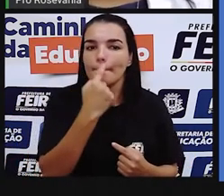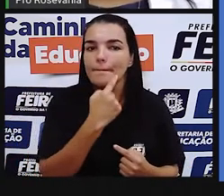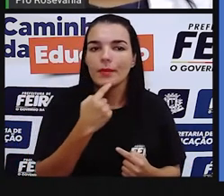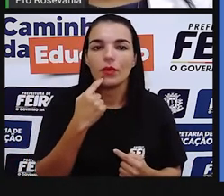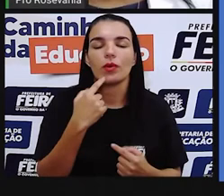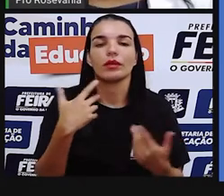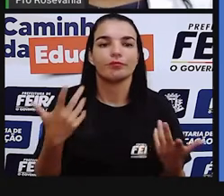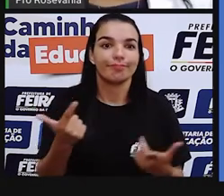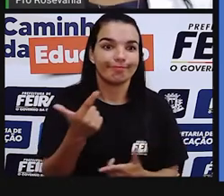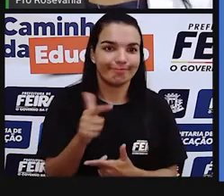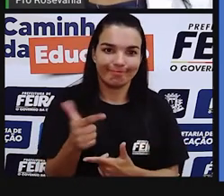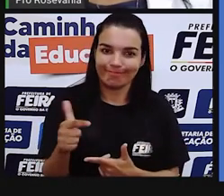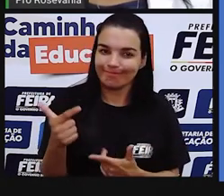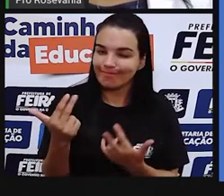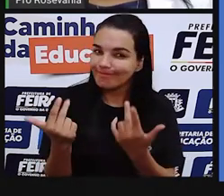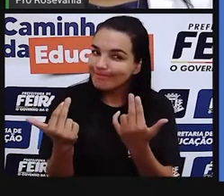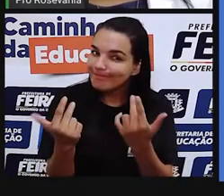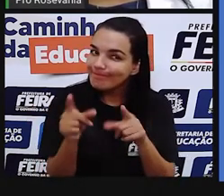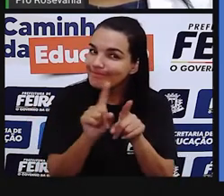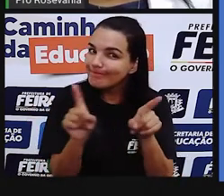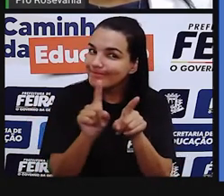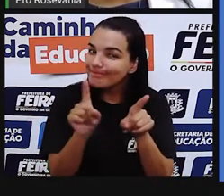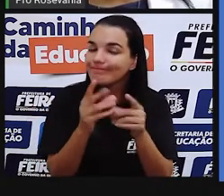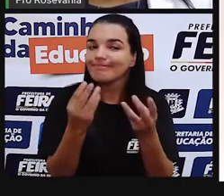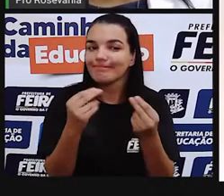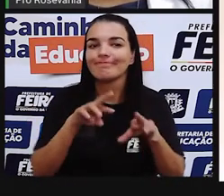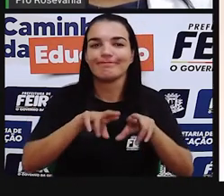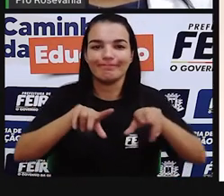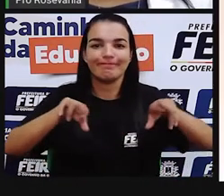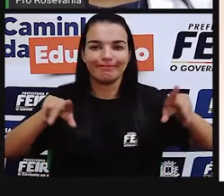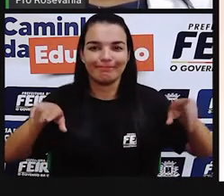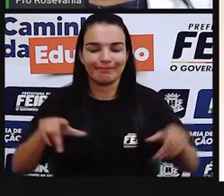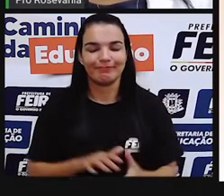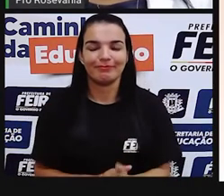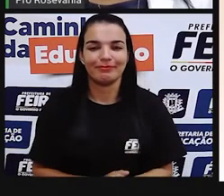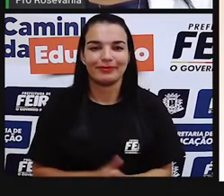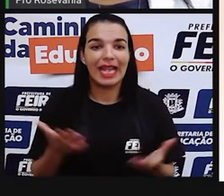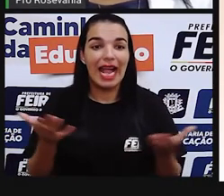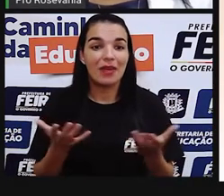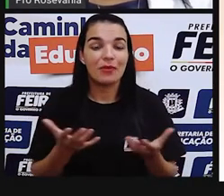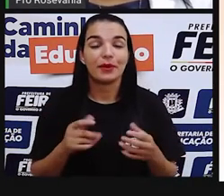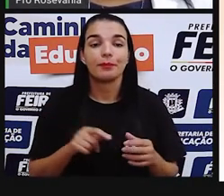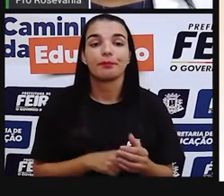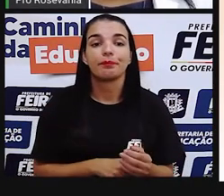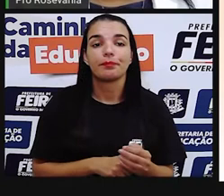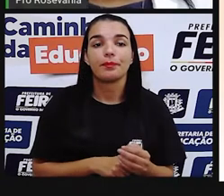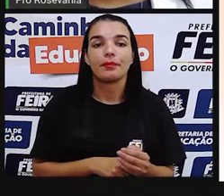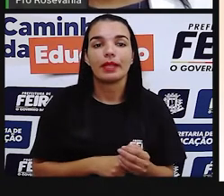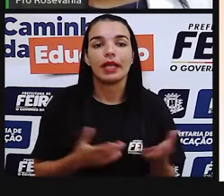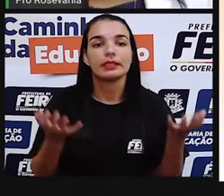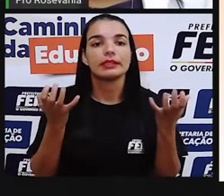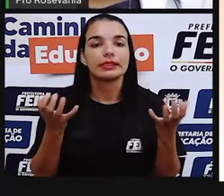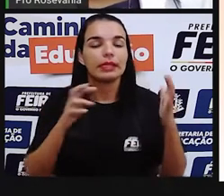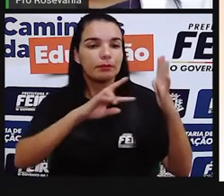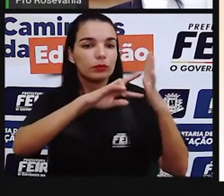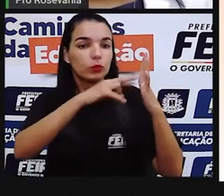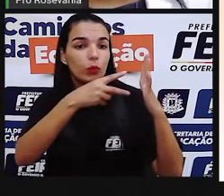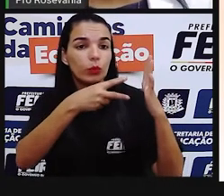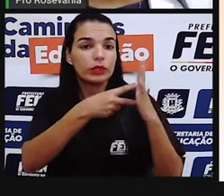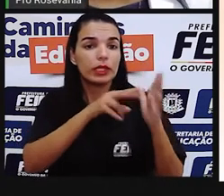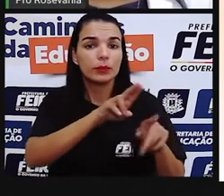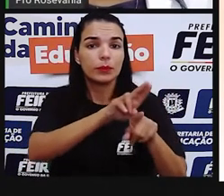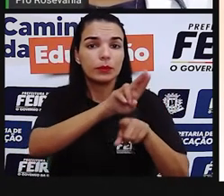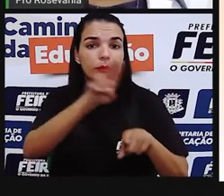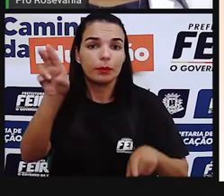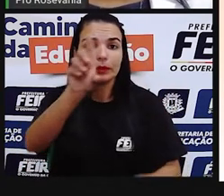rosto, a gente é bem diferente um de outro. Bom, outro conceito importante quando se estuda a